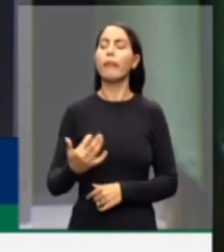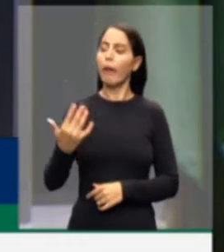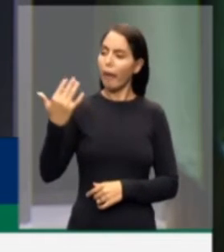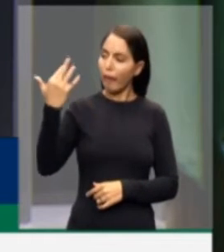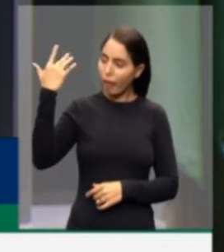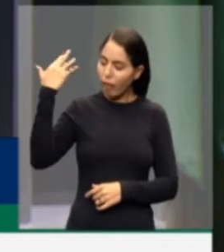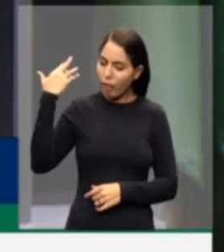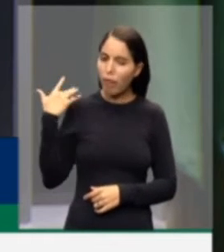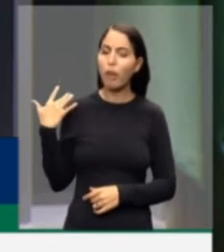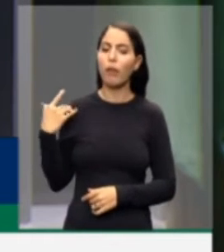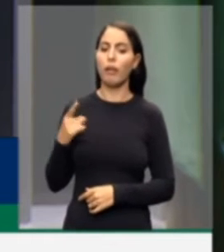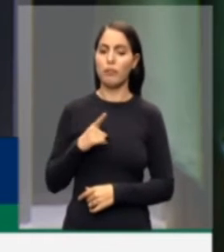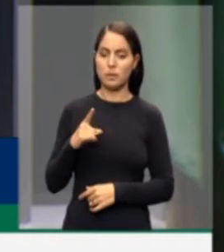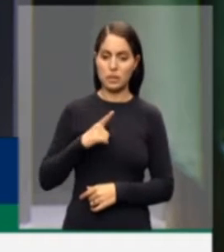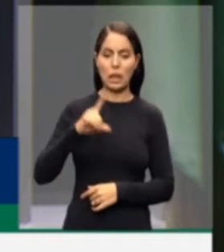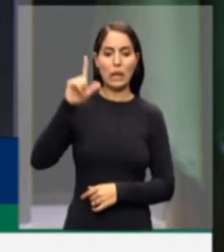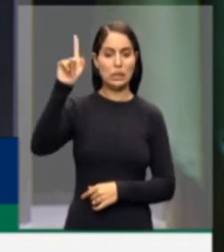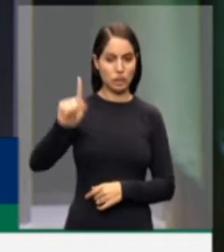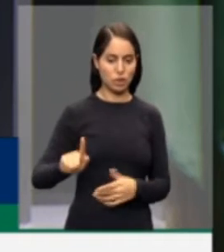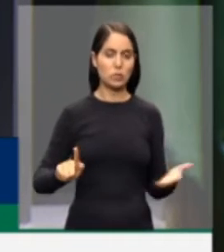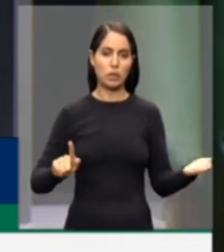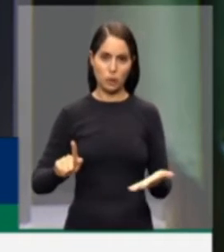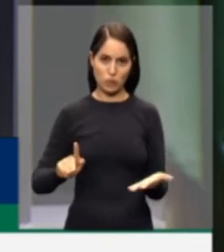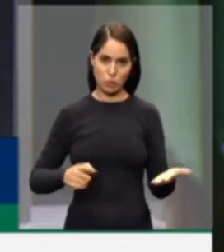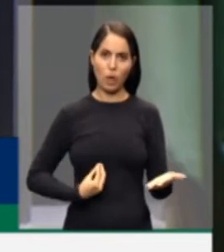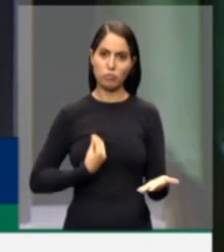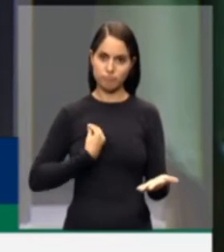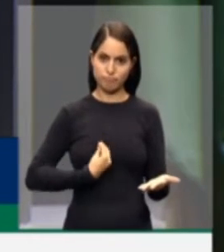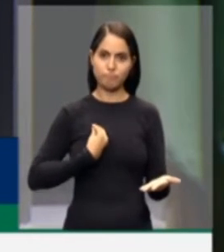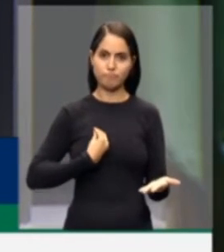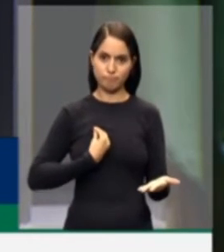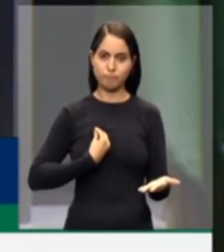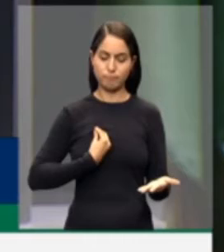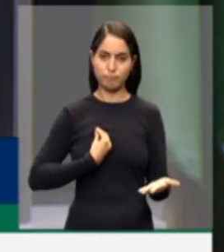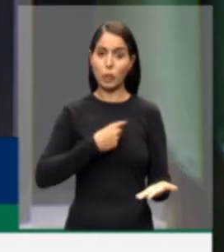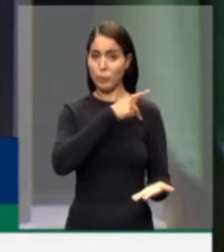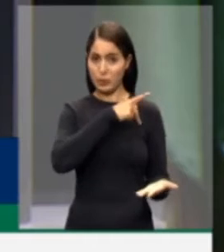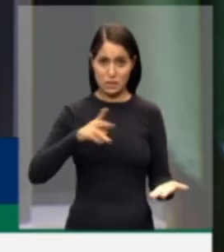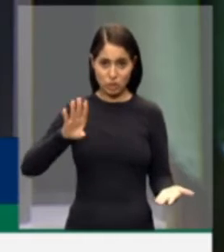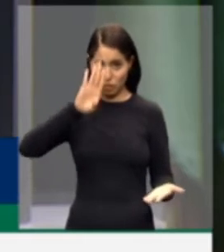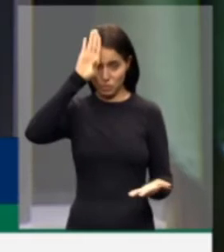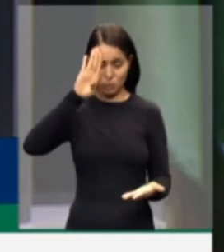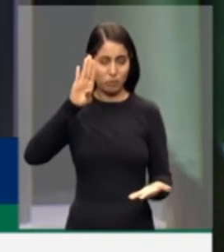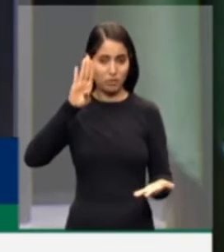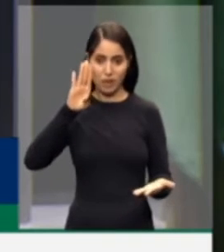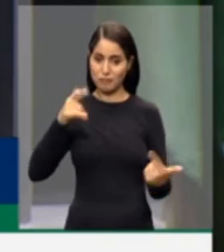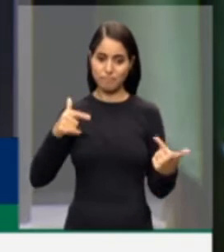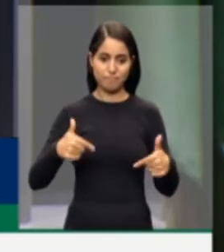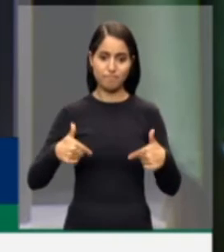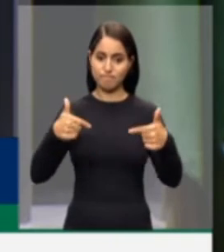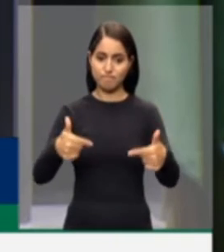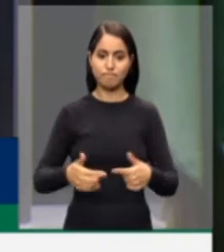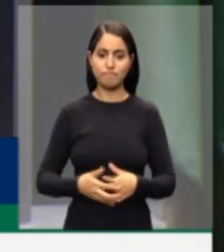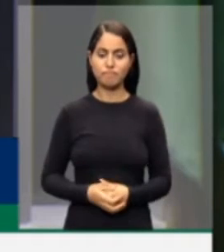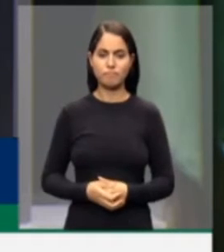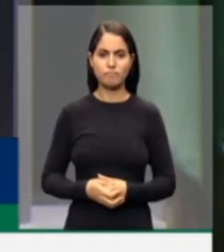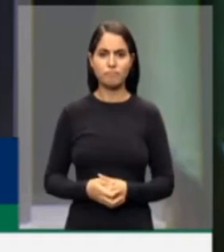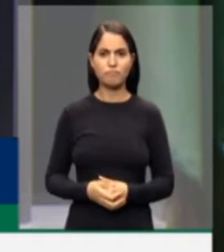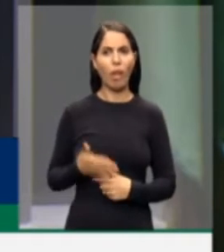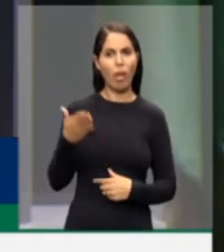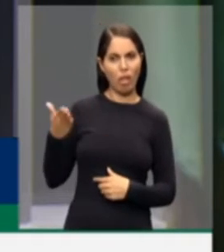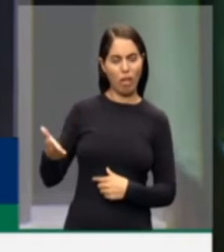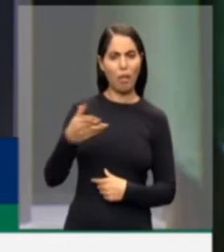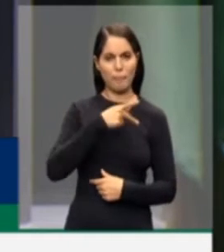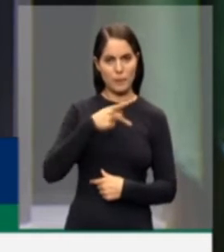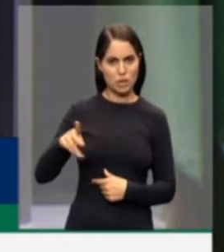dessa gestão atual do presidente que está aí, o presidente Bolsonaro. Ele tem se comportado assim. Disse